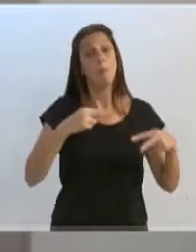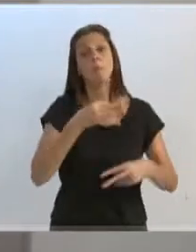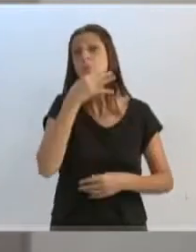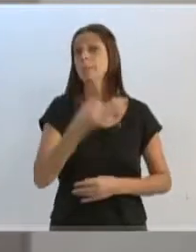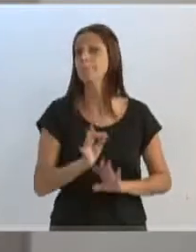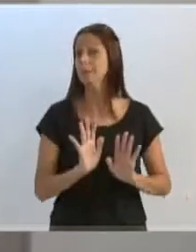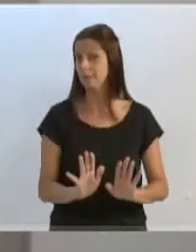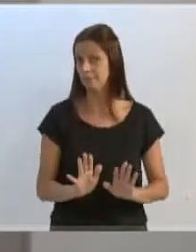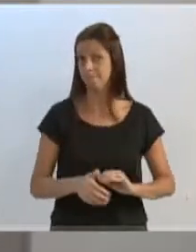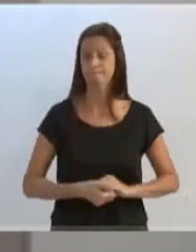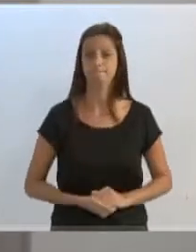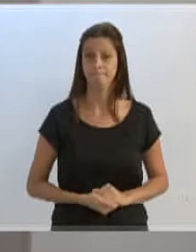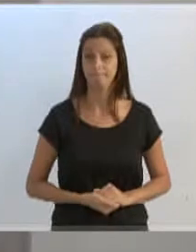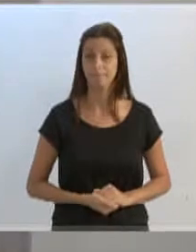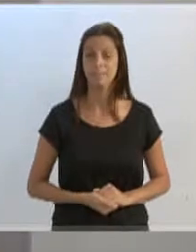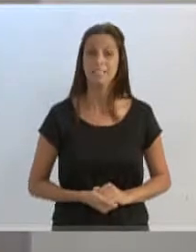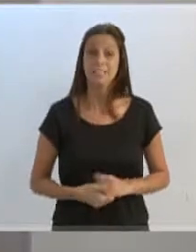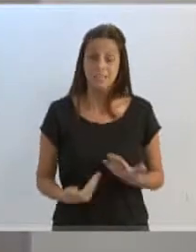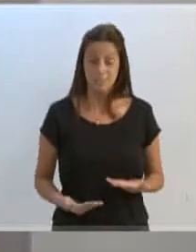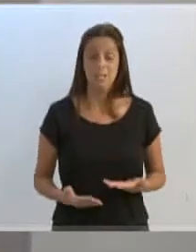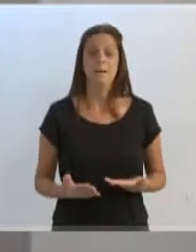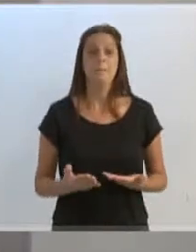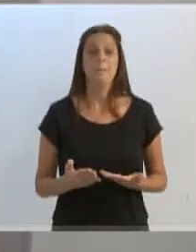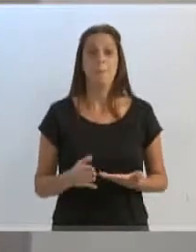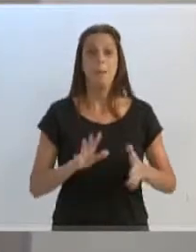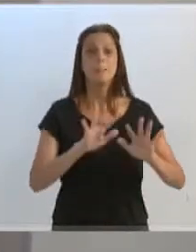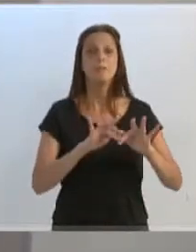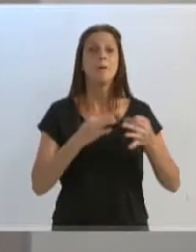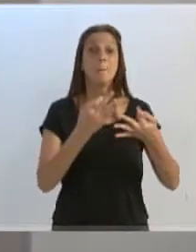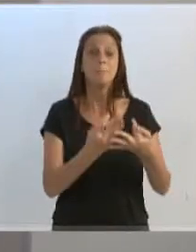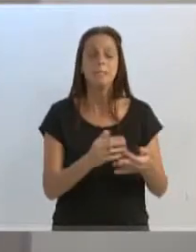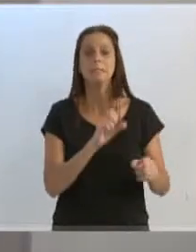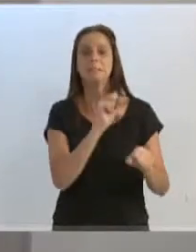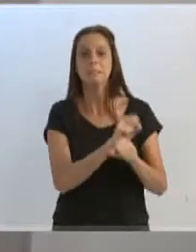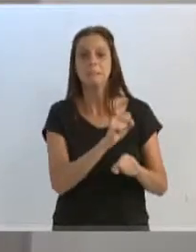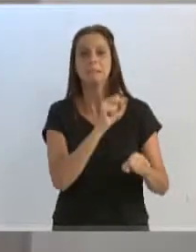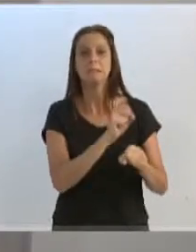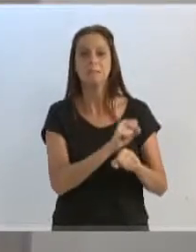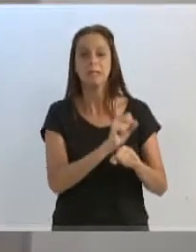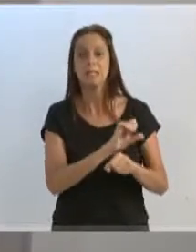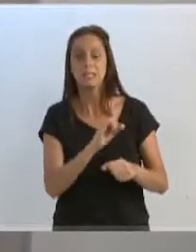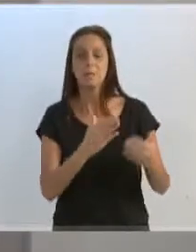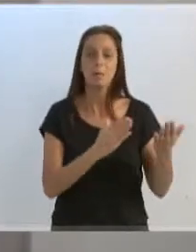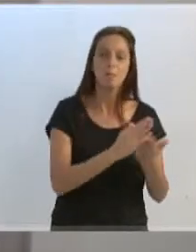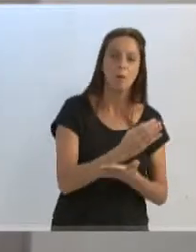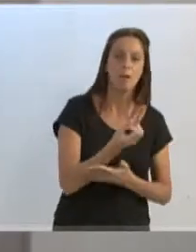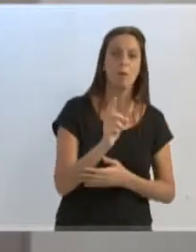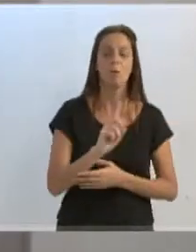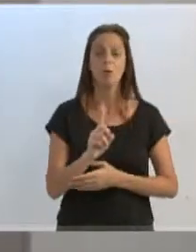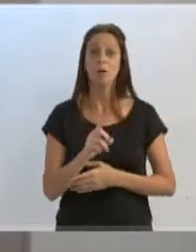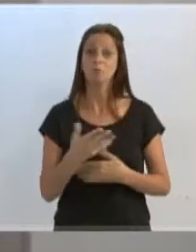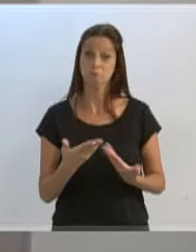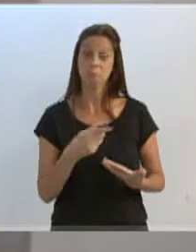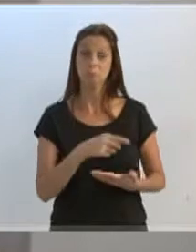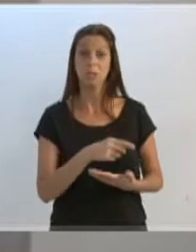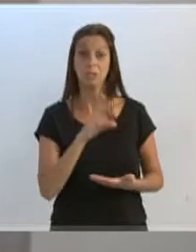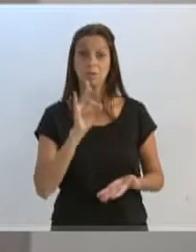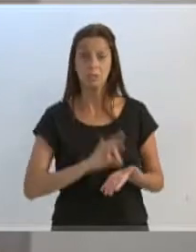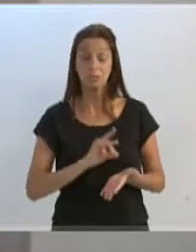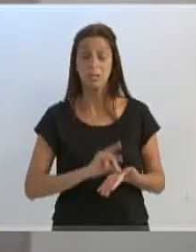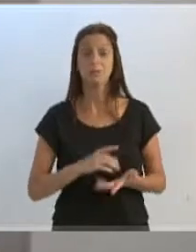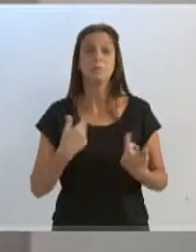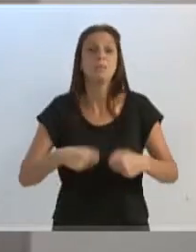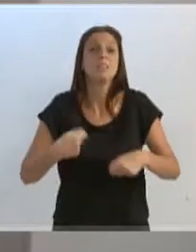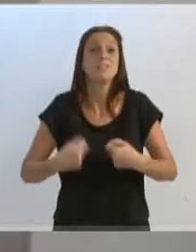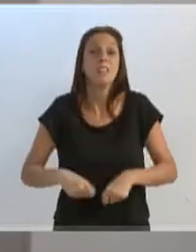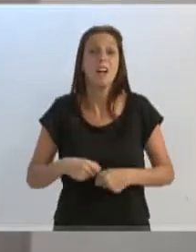várias famílias que estavam aguardando a aprovação desse projeto para até que o município, a